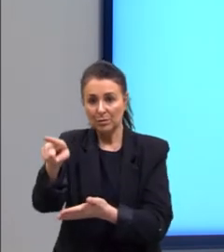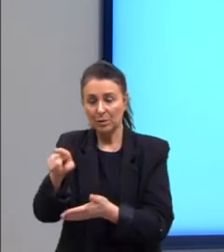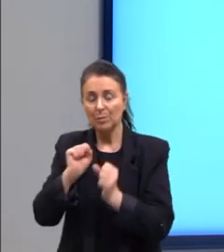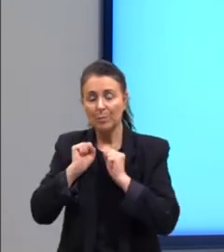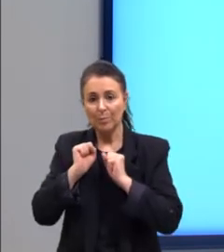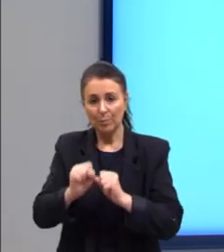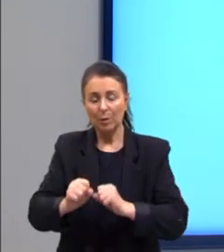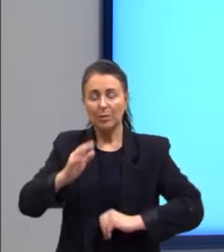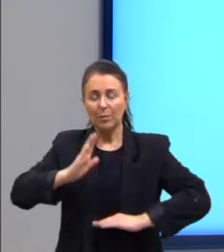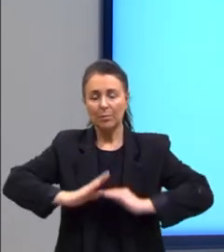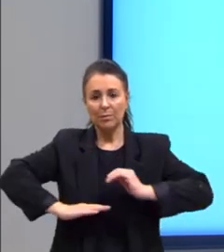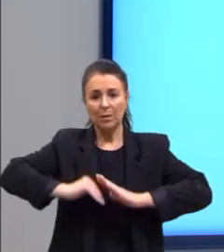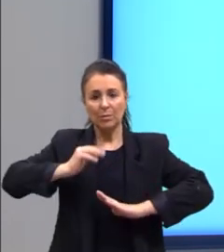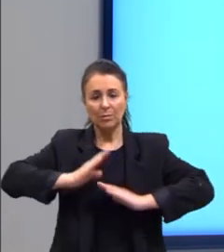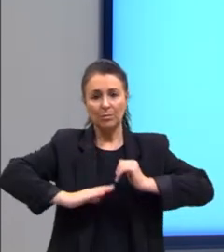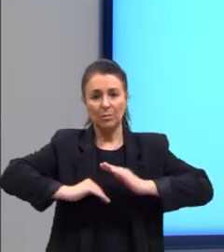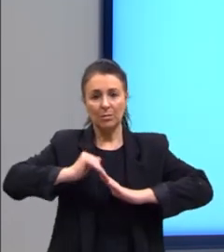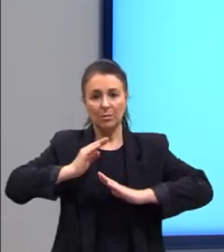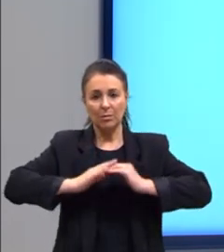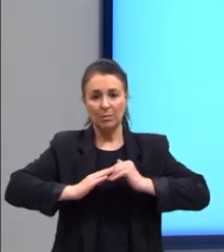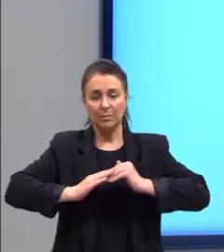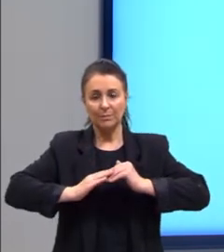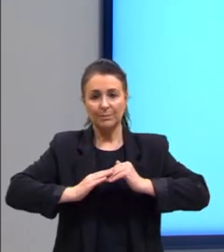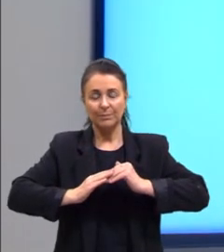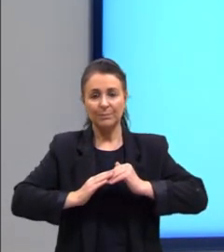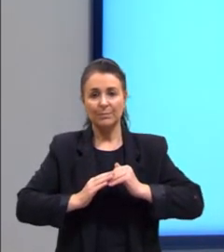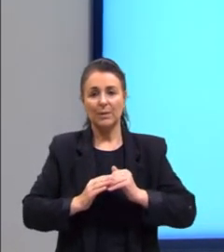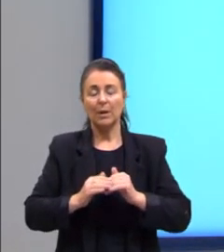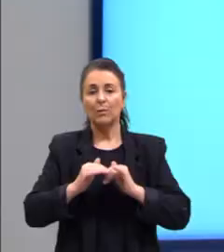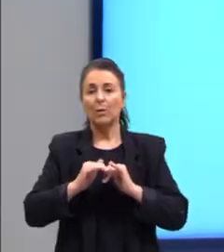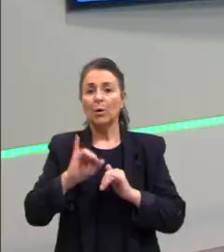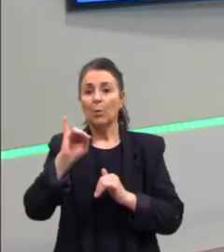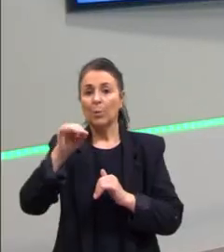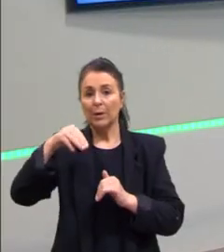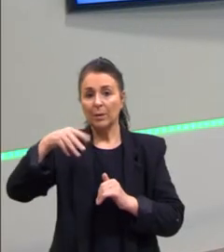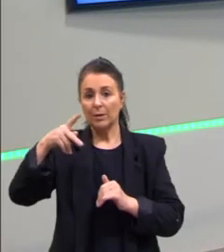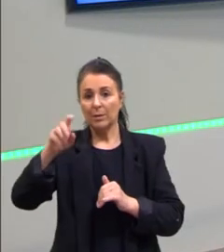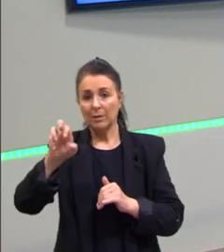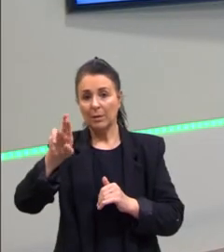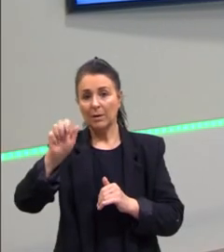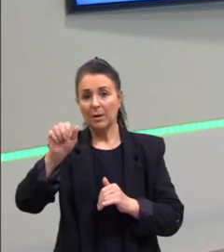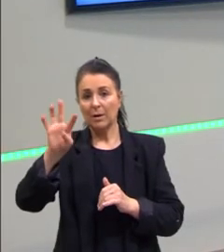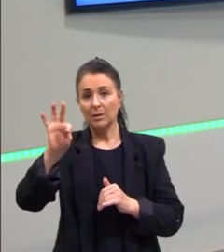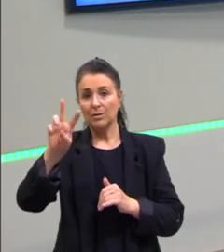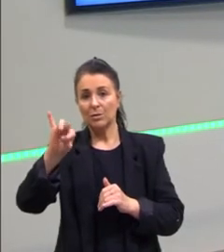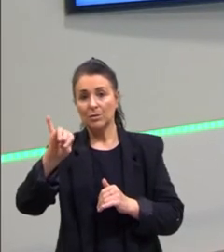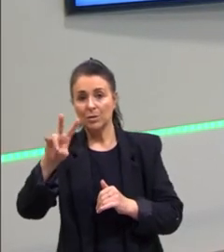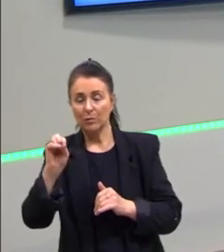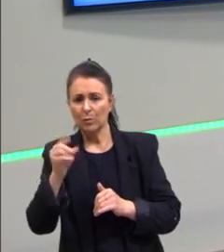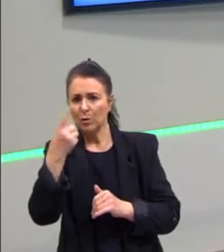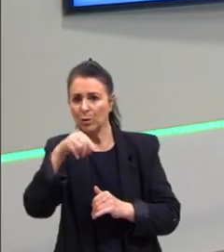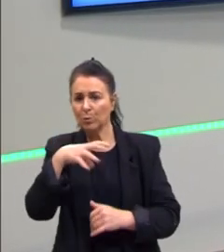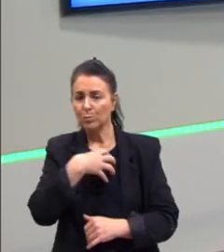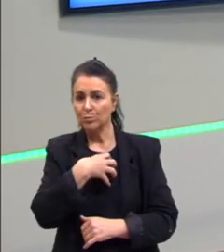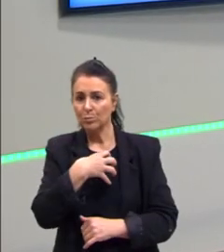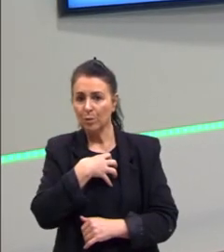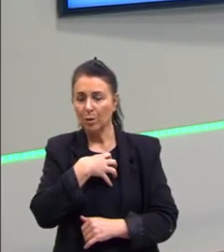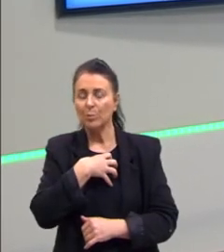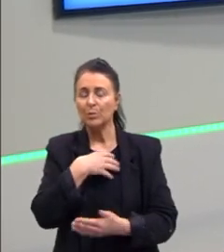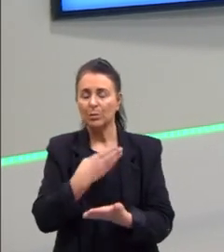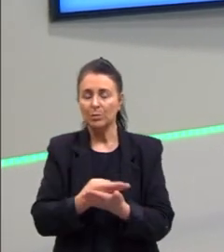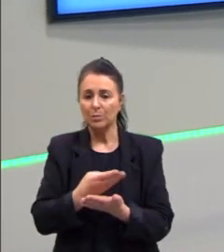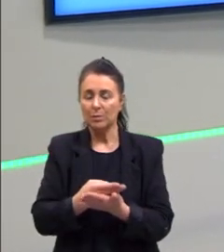poder praticar tanto o imperativo quanto outras formas que nós